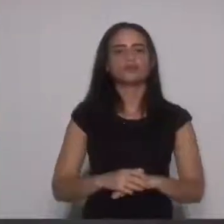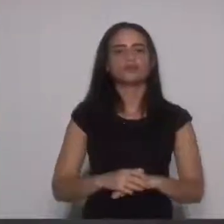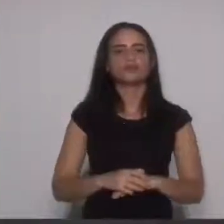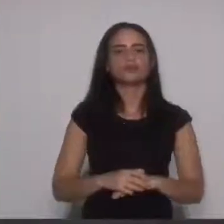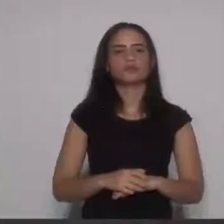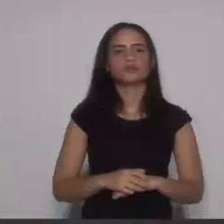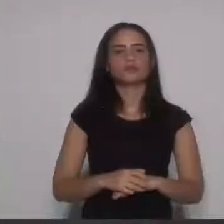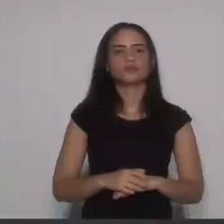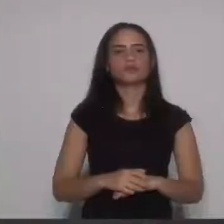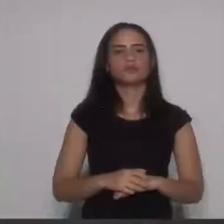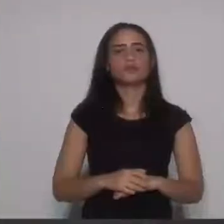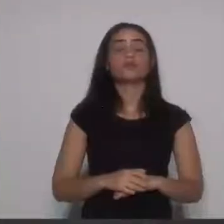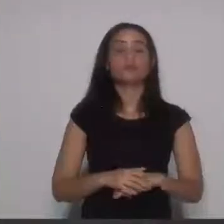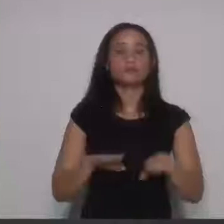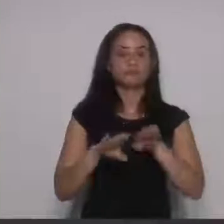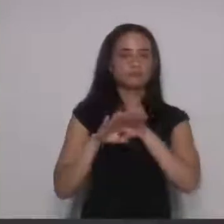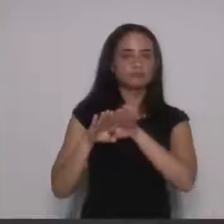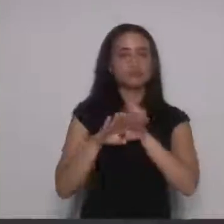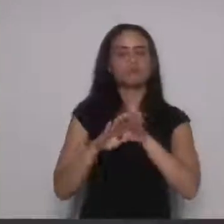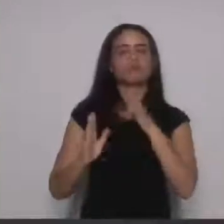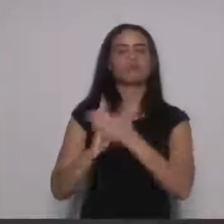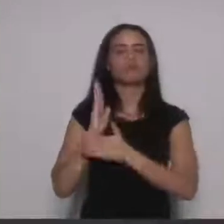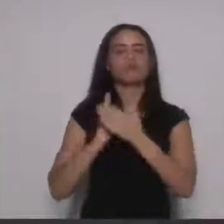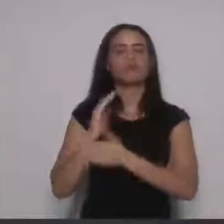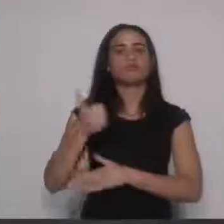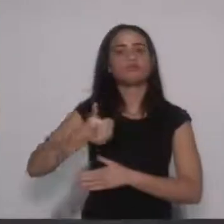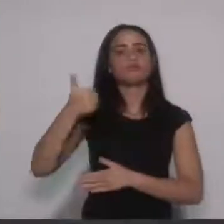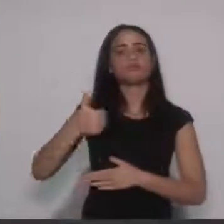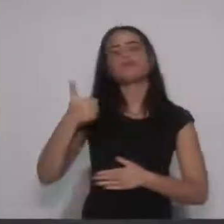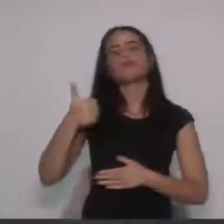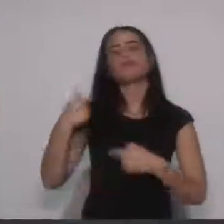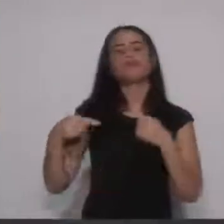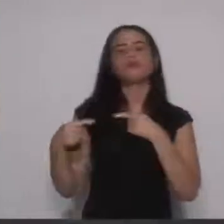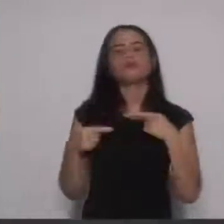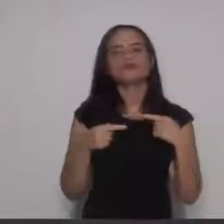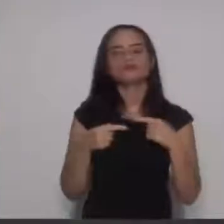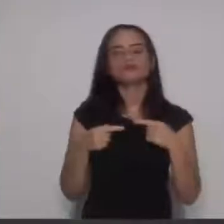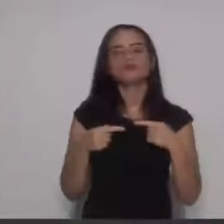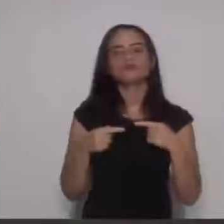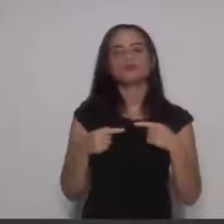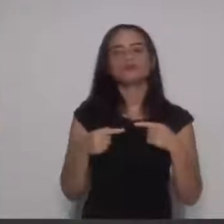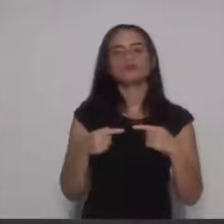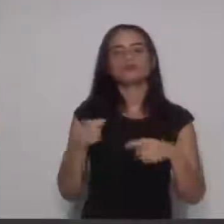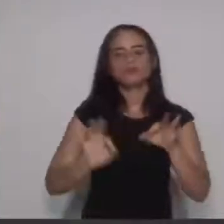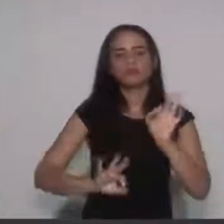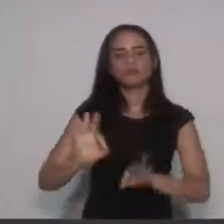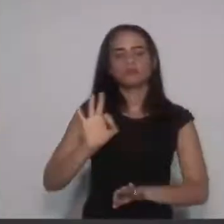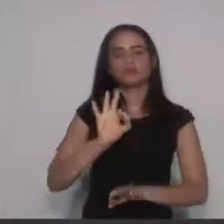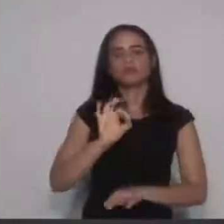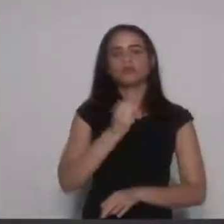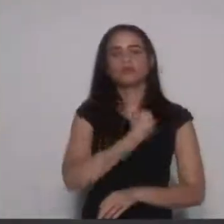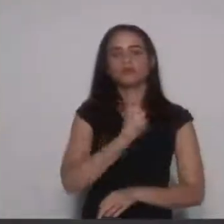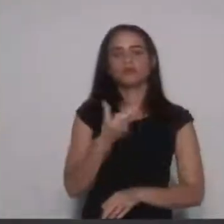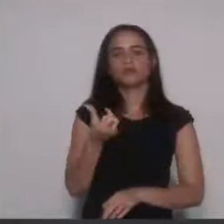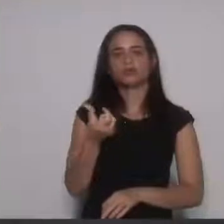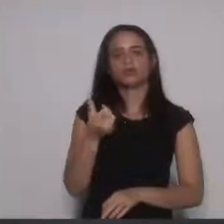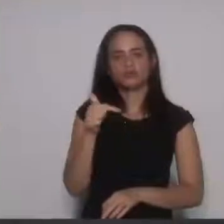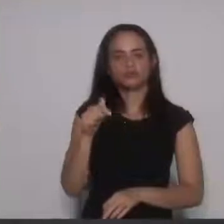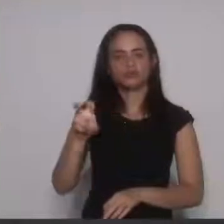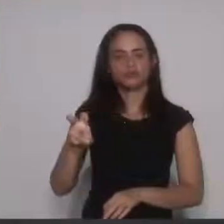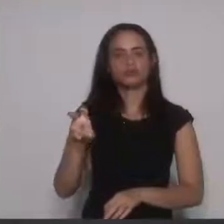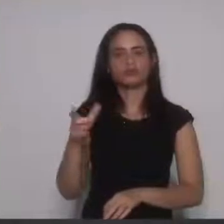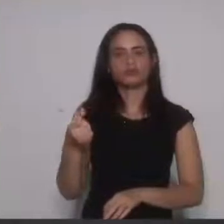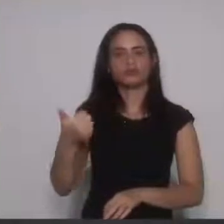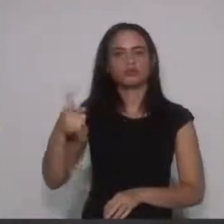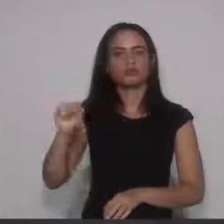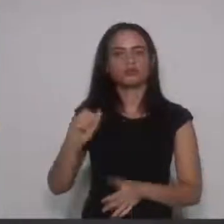Tendo recebido votação unânime e favorável em primeiro turno de votação, o projeto de lei nº 75 de 2018 declaro aprovado